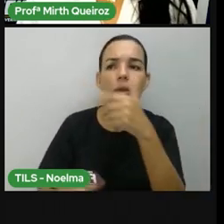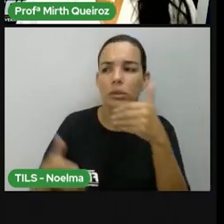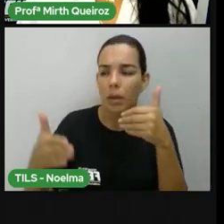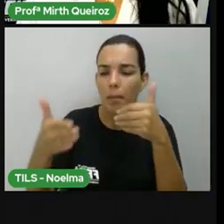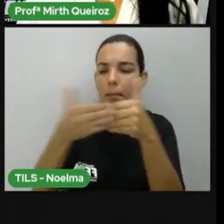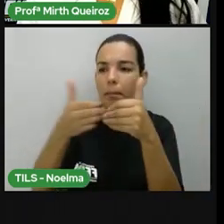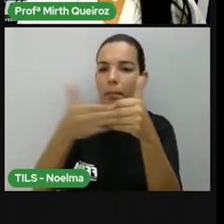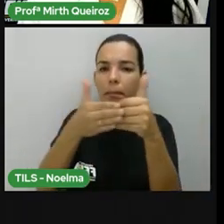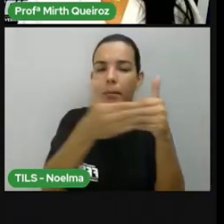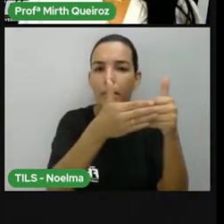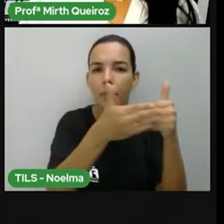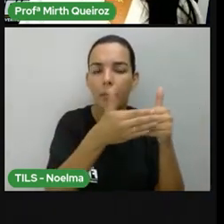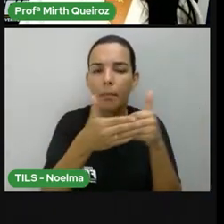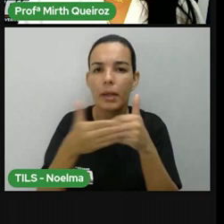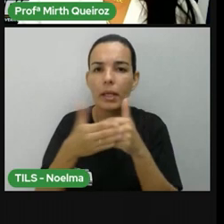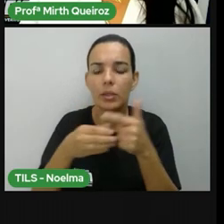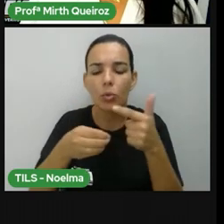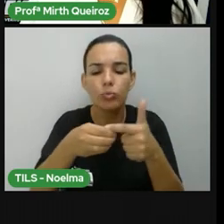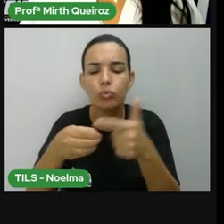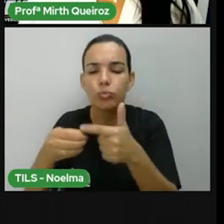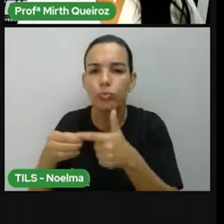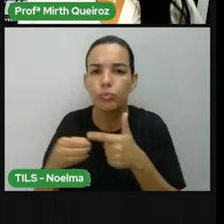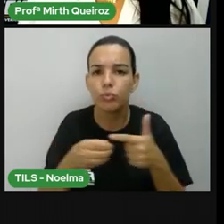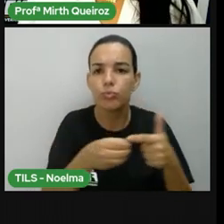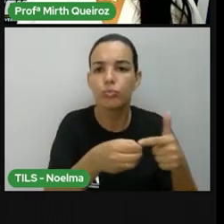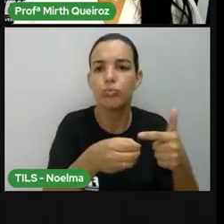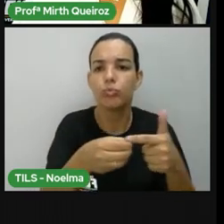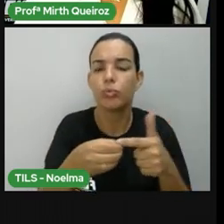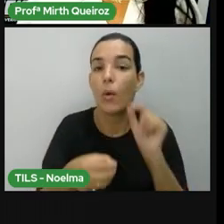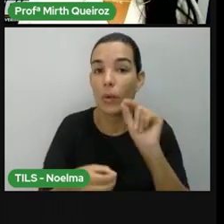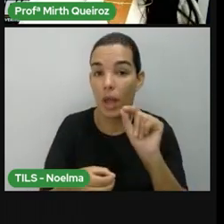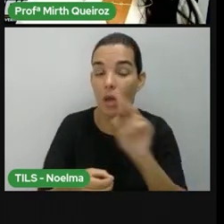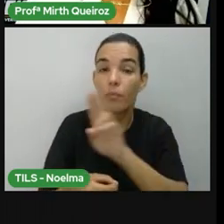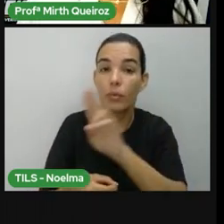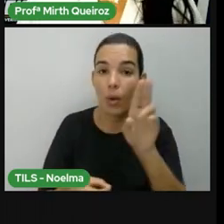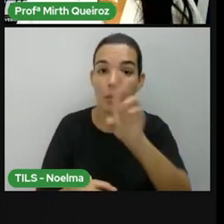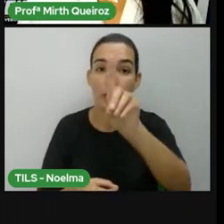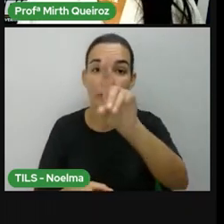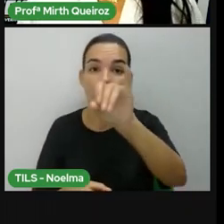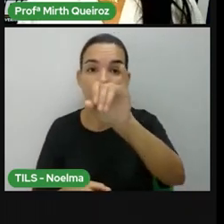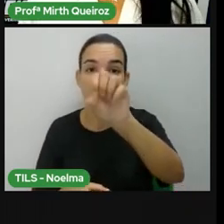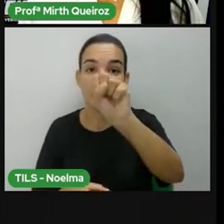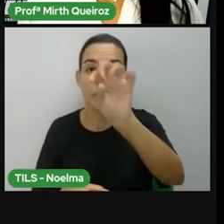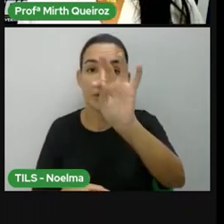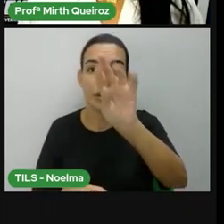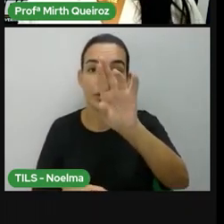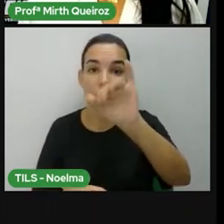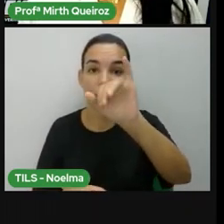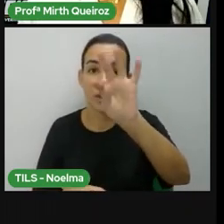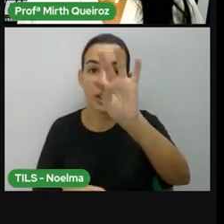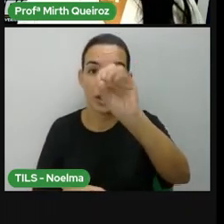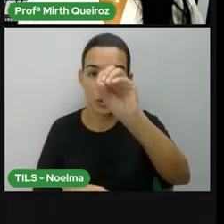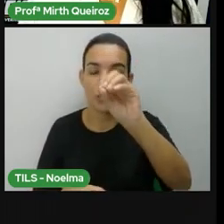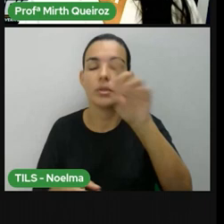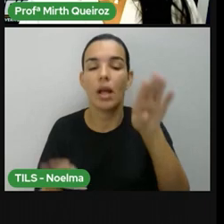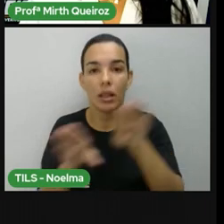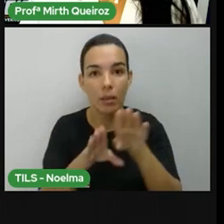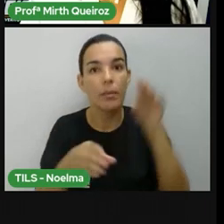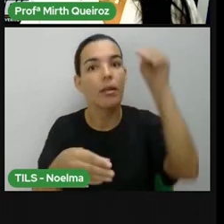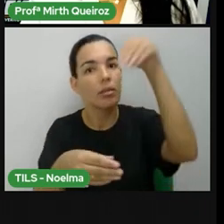localidades que ficam mais no interior de Feira de Santana, são os outros distritos que também fazem parte